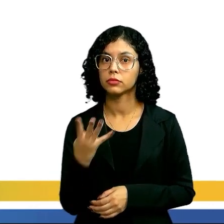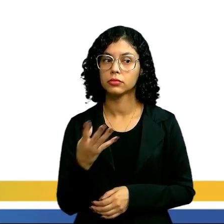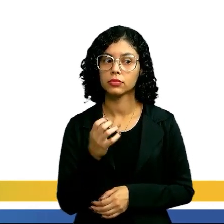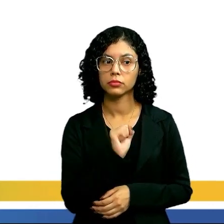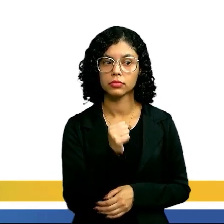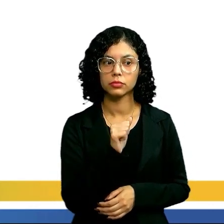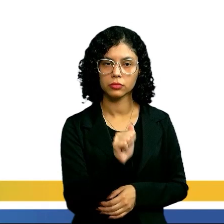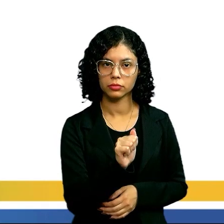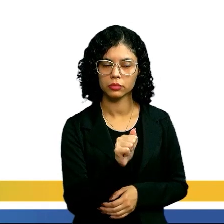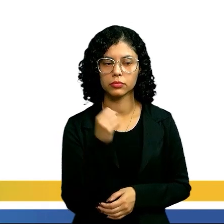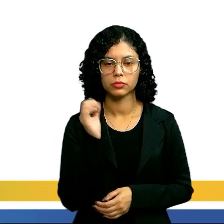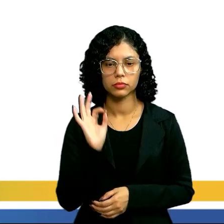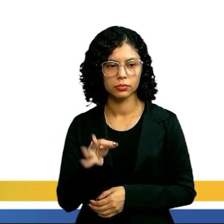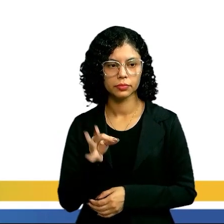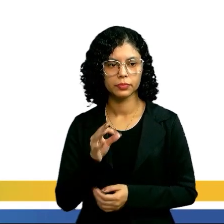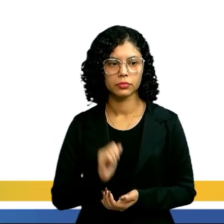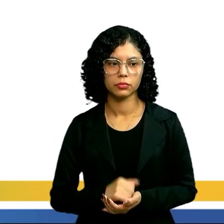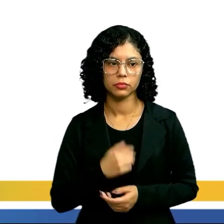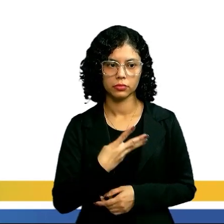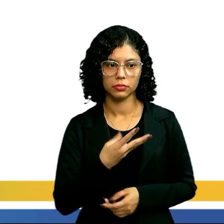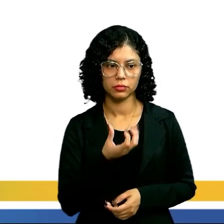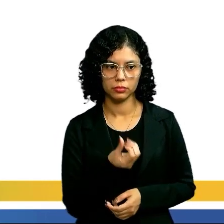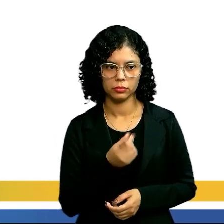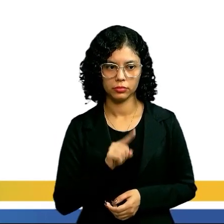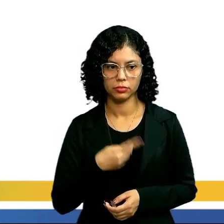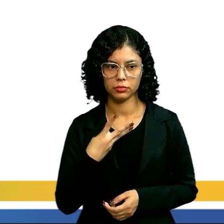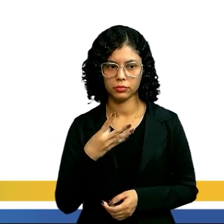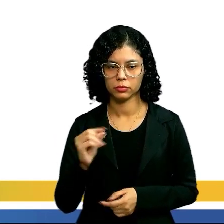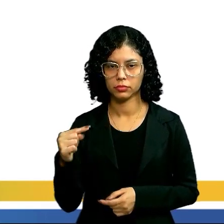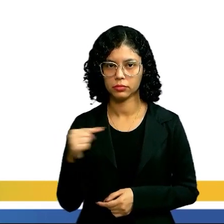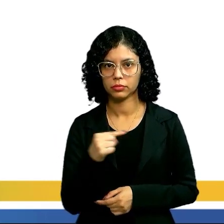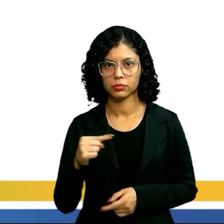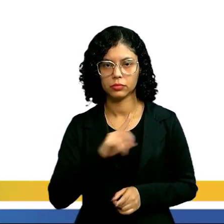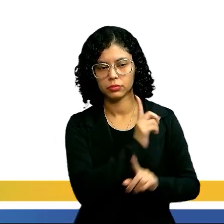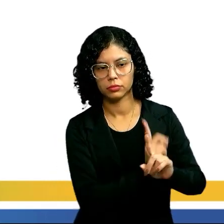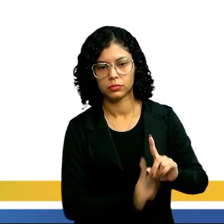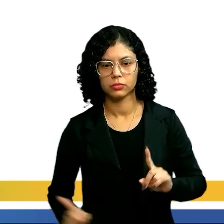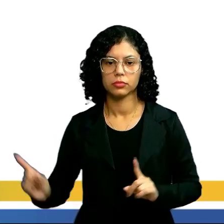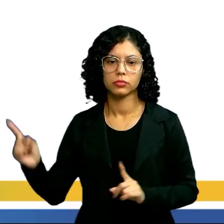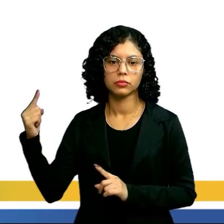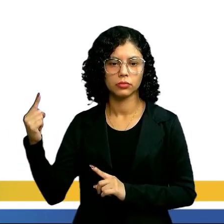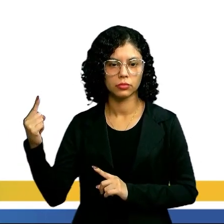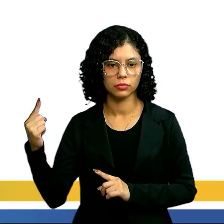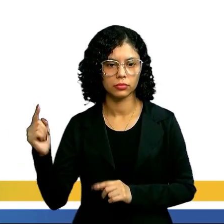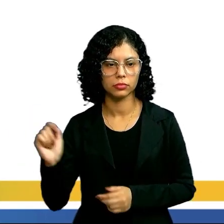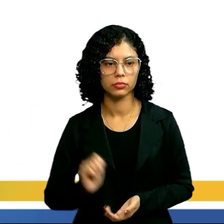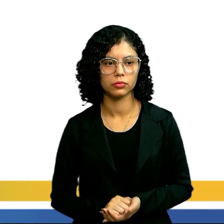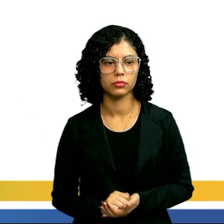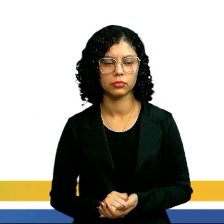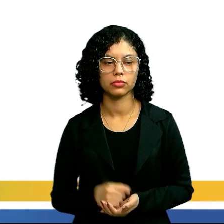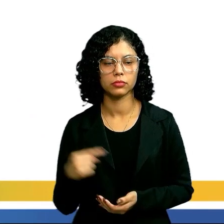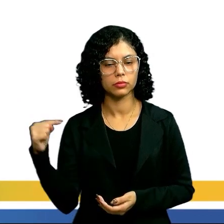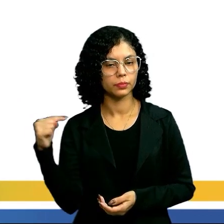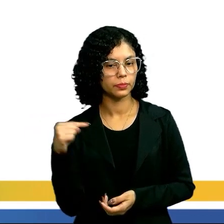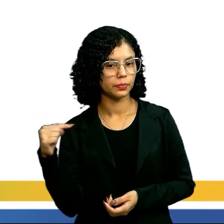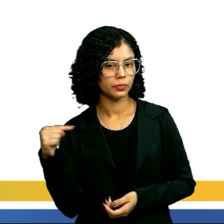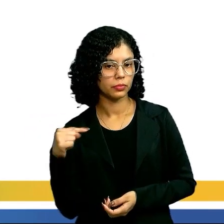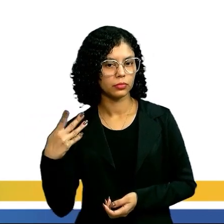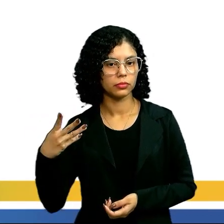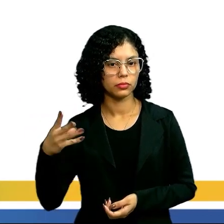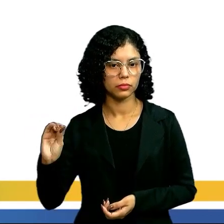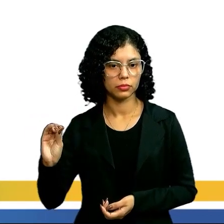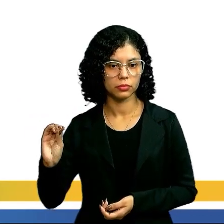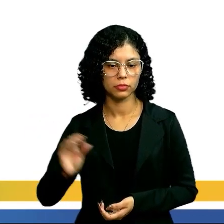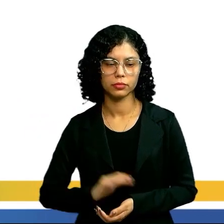quanto? A 8A, certo? E o 40, que não tem letra, a gente leva pro segundo membro. Ou seja, pra após a